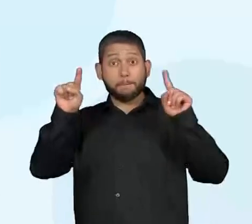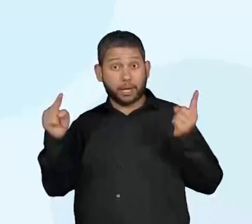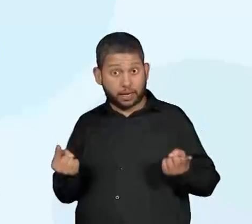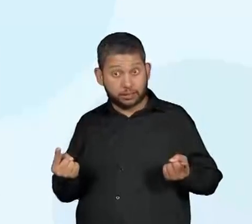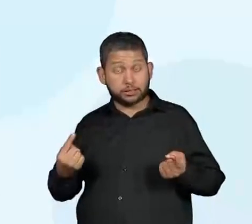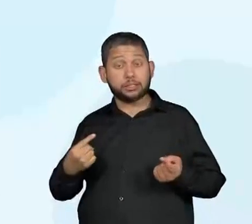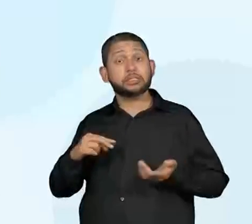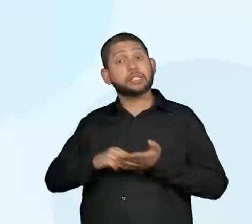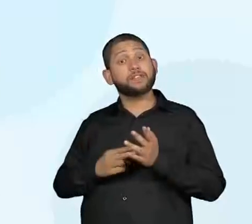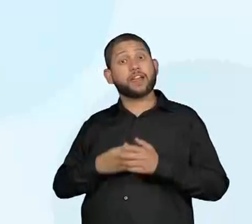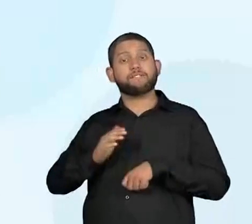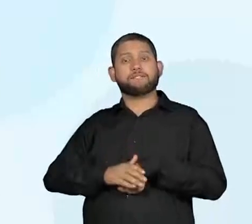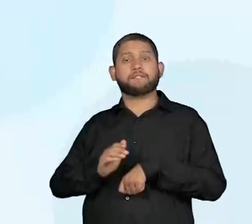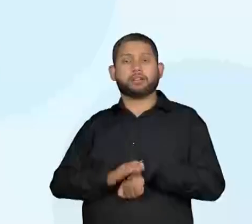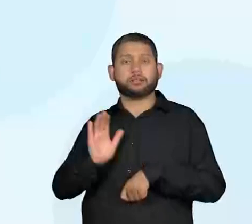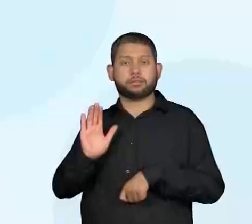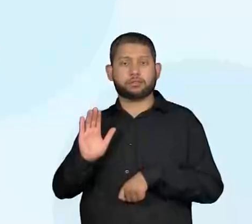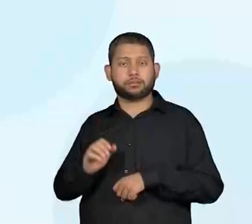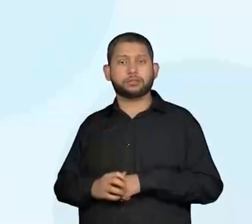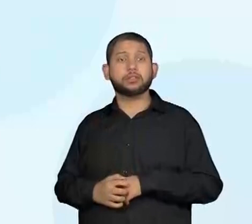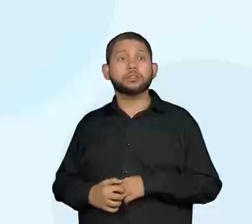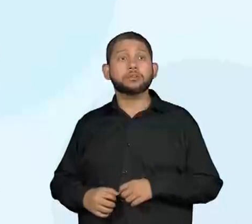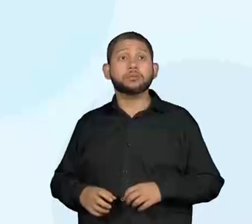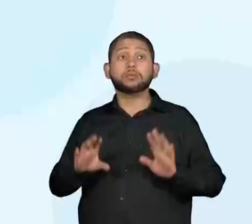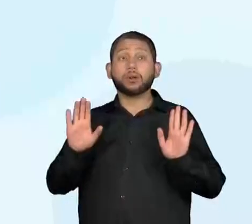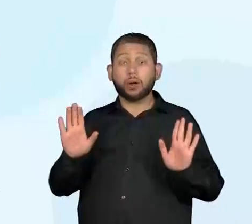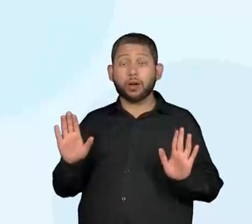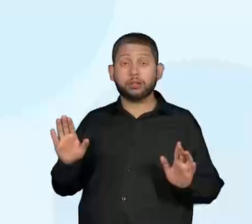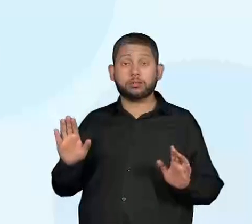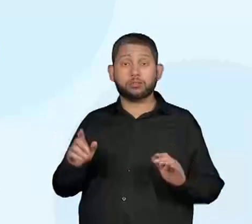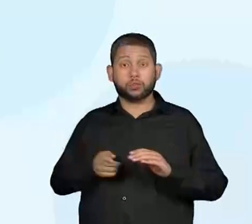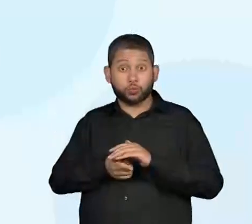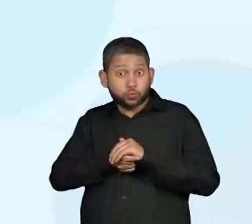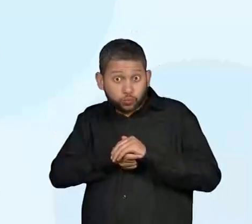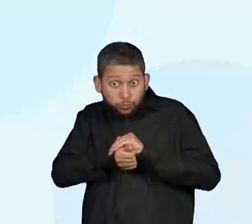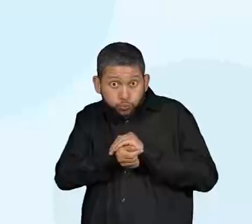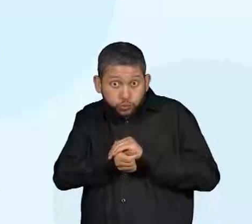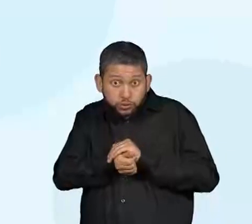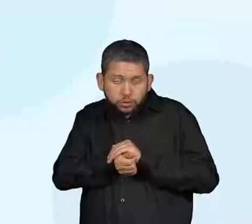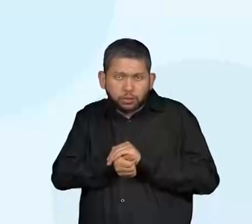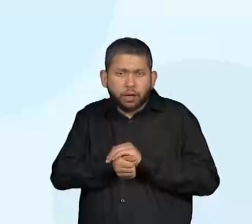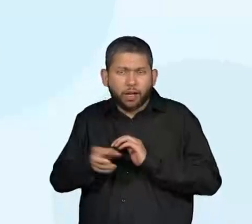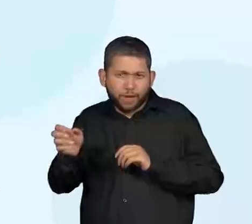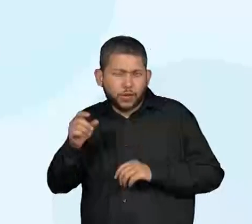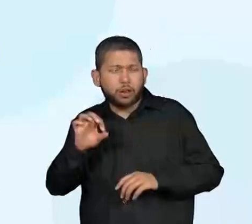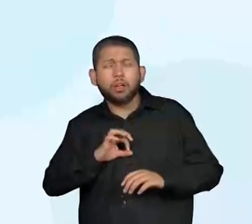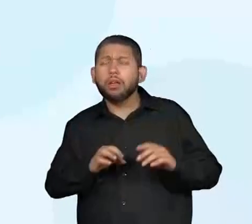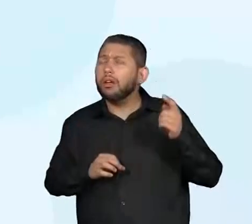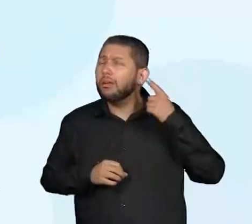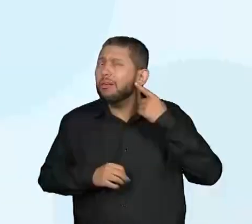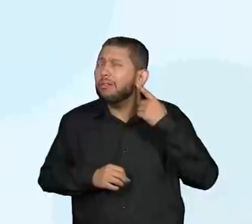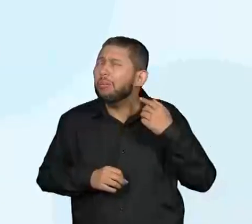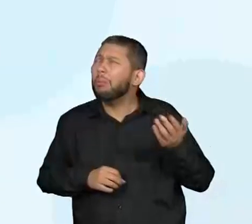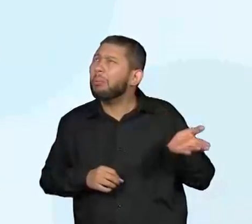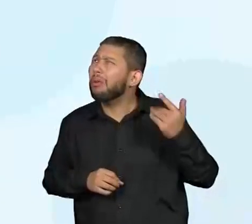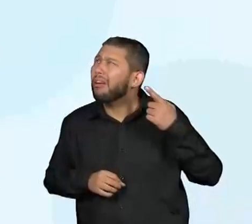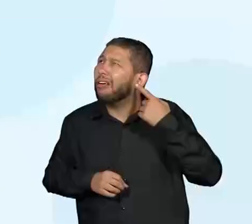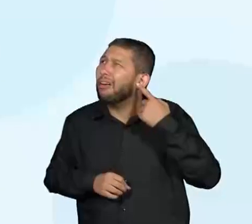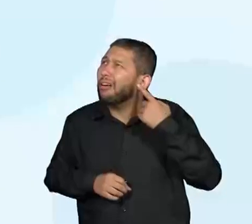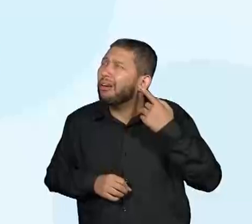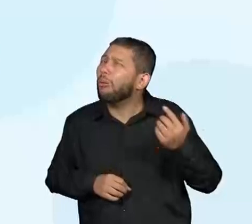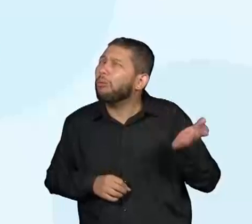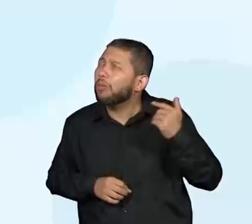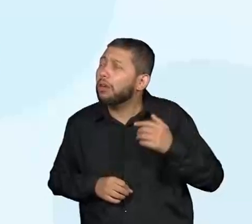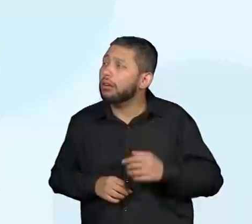Qual é a ação que o texto traz? O Jabuti aparece na abertura do buraco e toca. E a onça dá um bote para